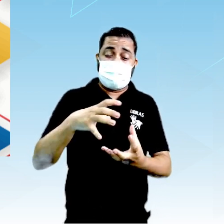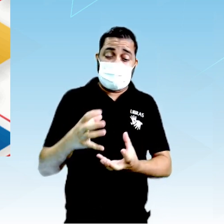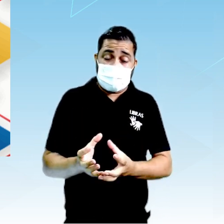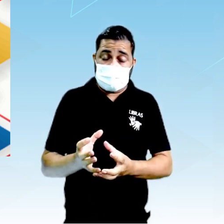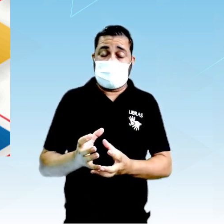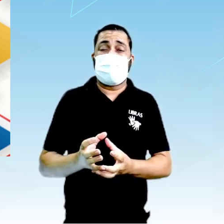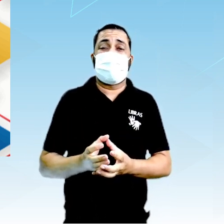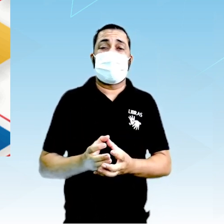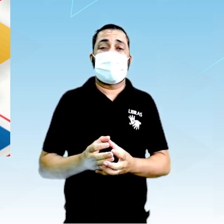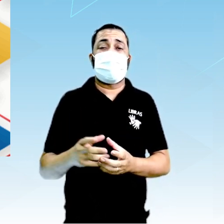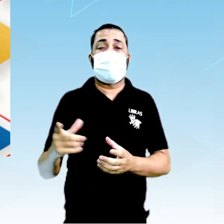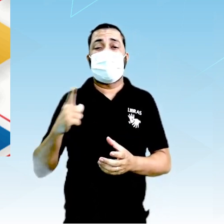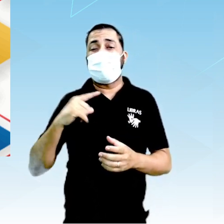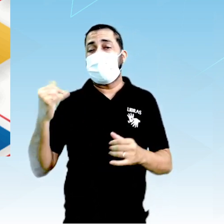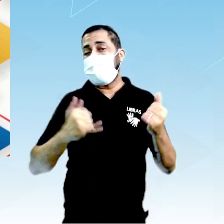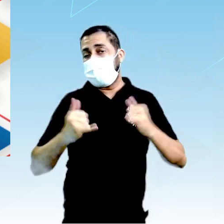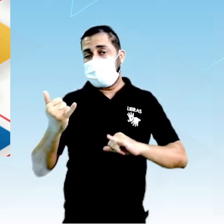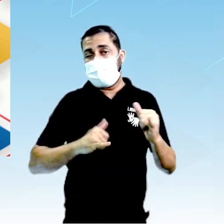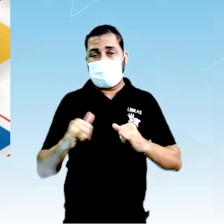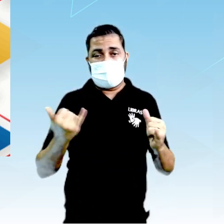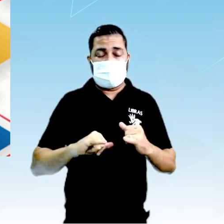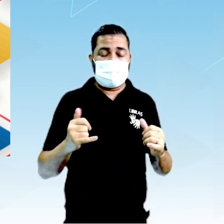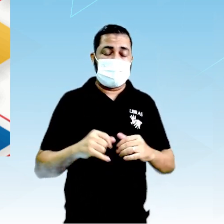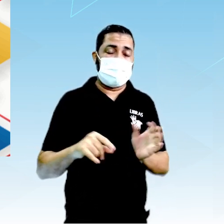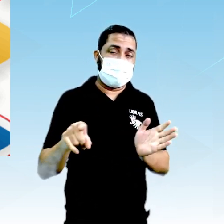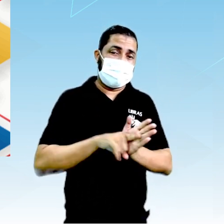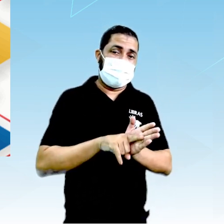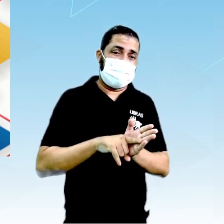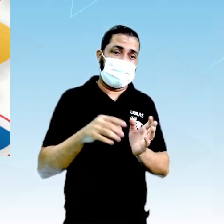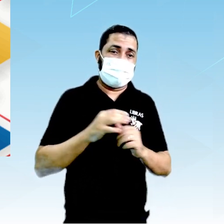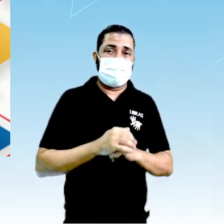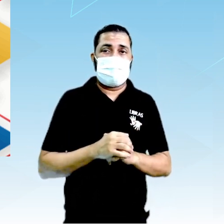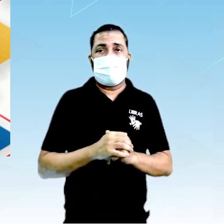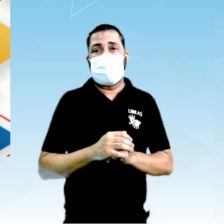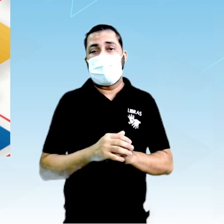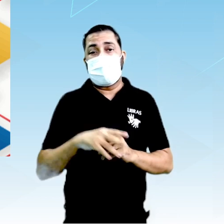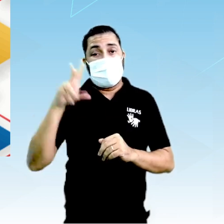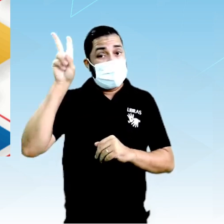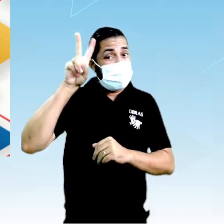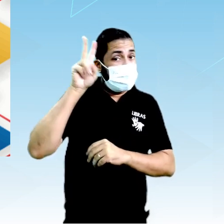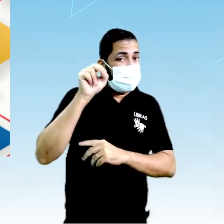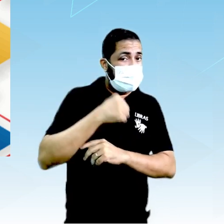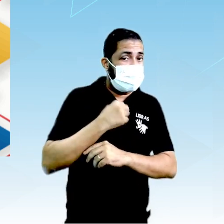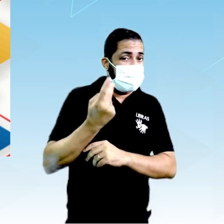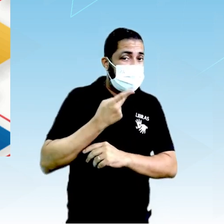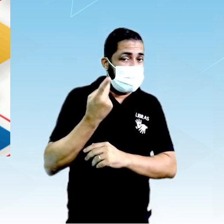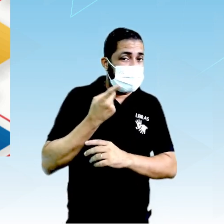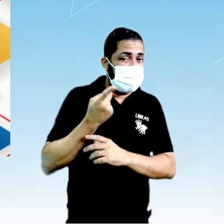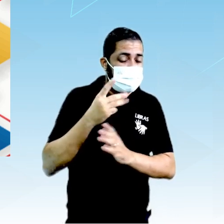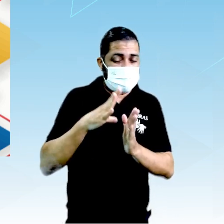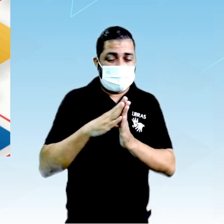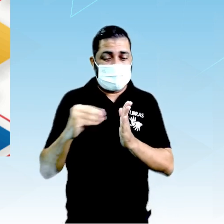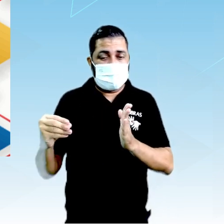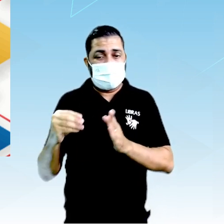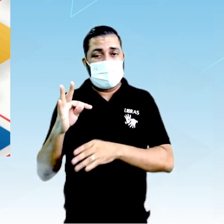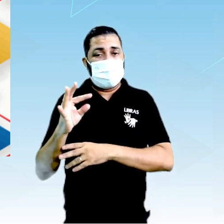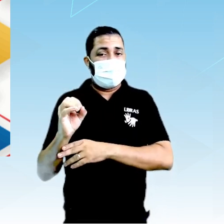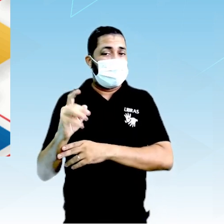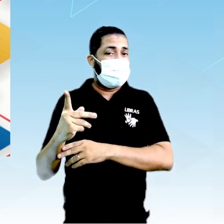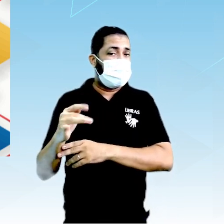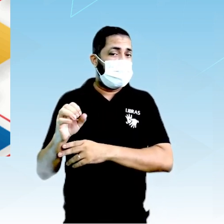recheada de elétrons, cargas negativas, e lembra que eu te disse no modelo de Thomson